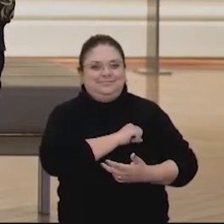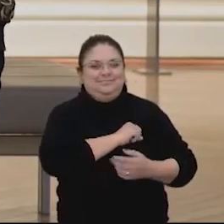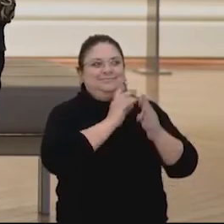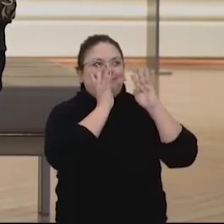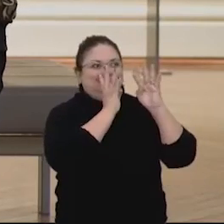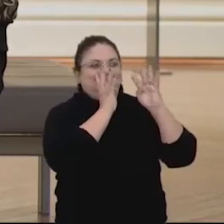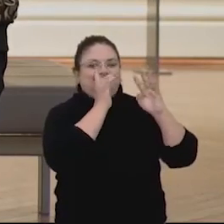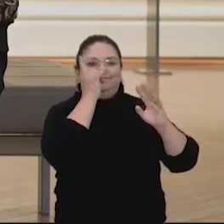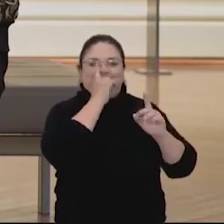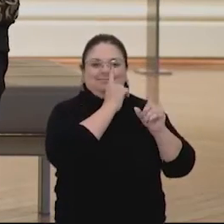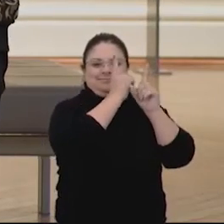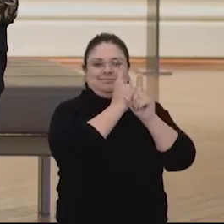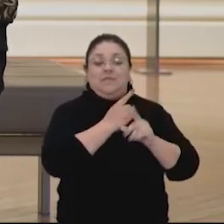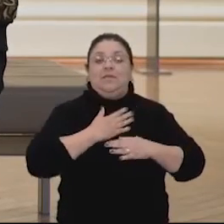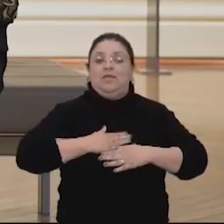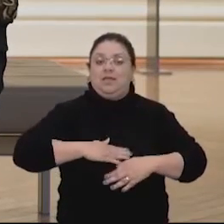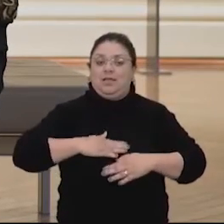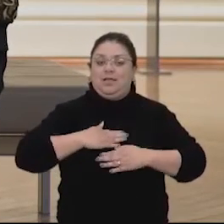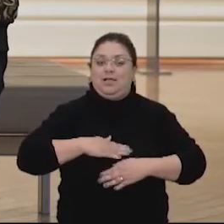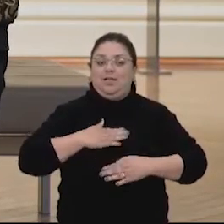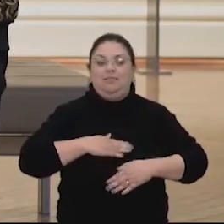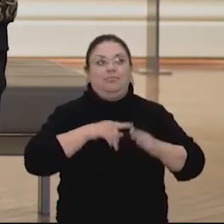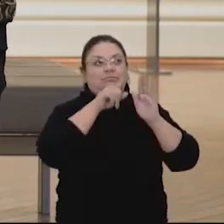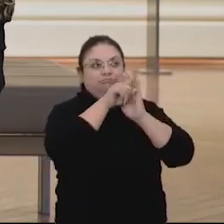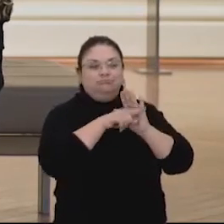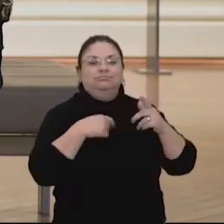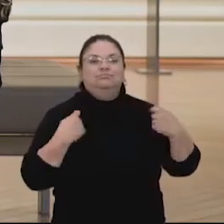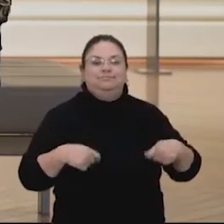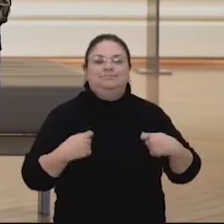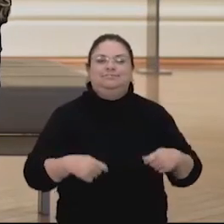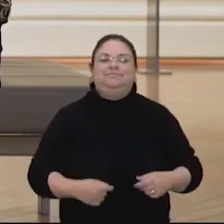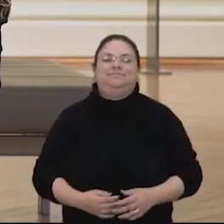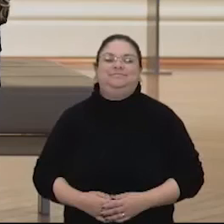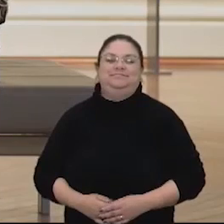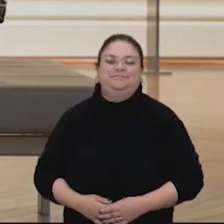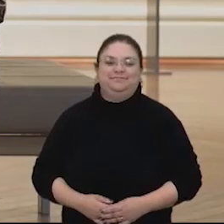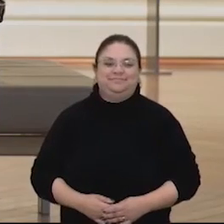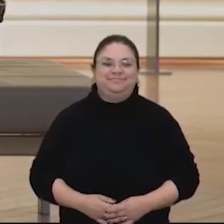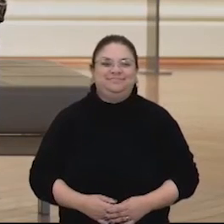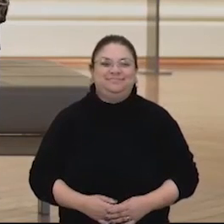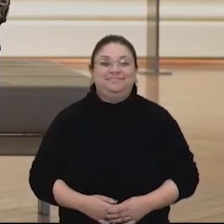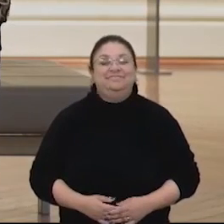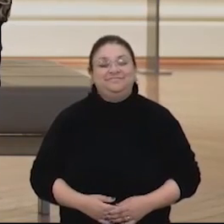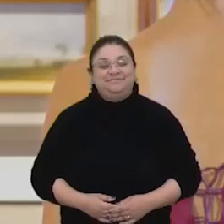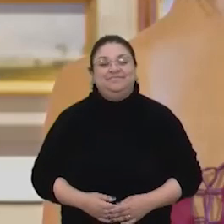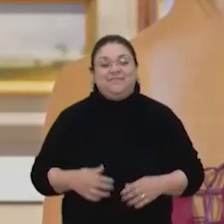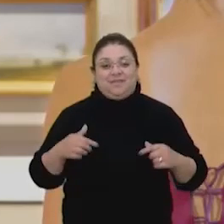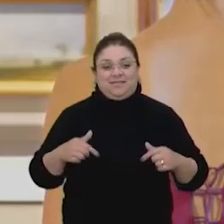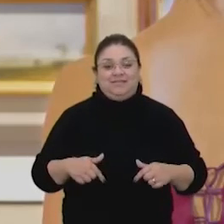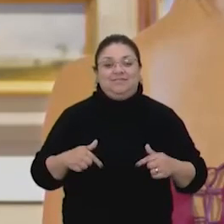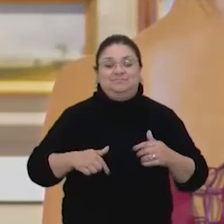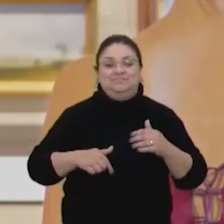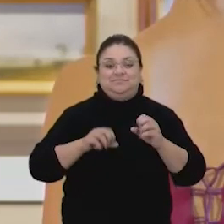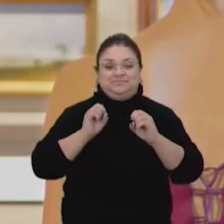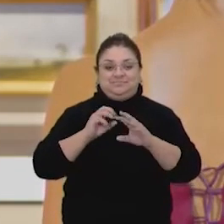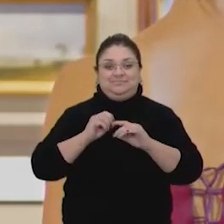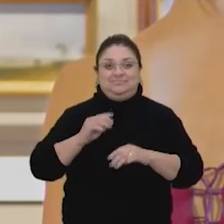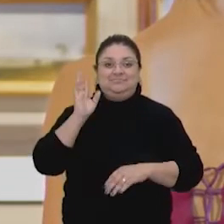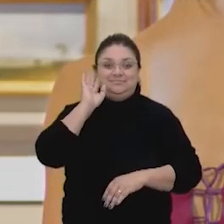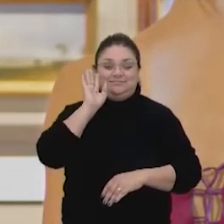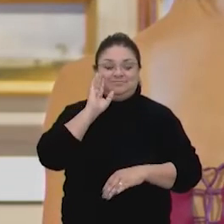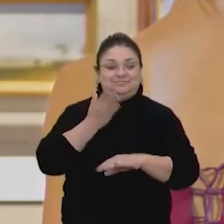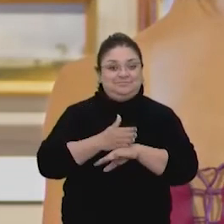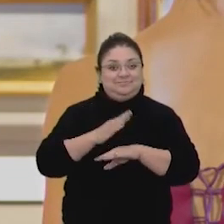dedicação. Calma, Pegar um dia para observar mesmo. Bom, como sempre na nossa aula, legal é a gente fazer um mão na massa. Eu trouxe